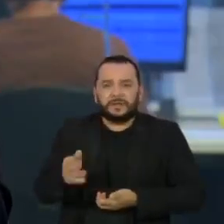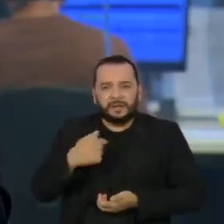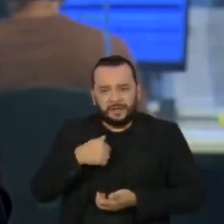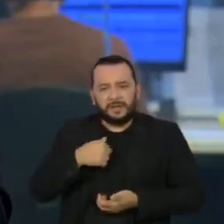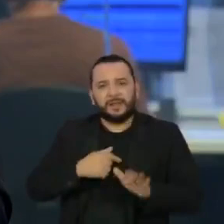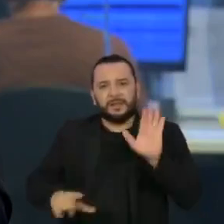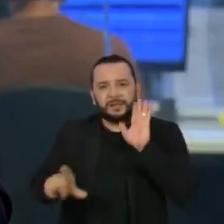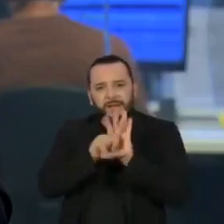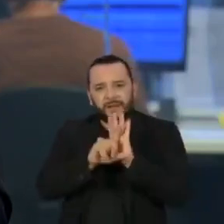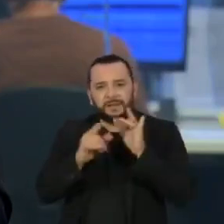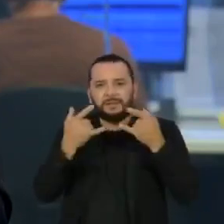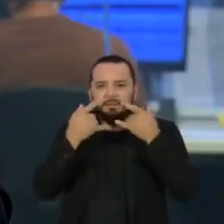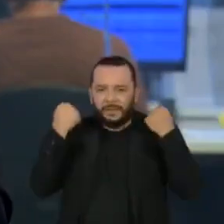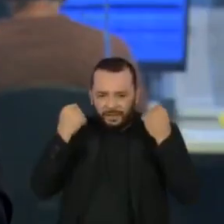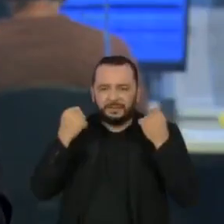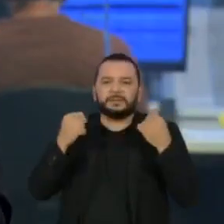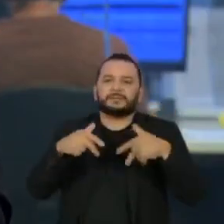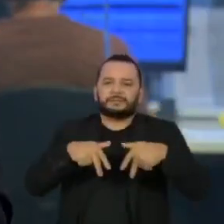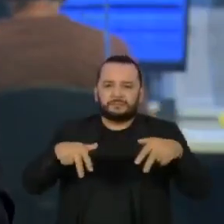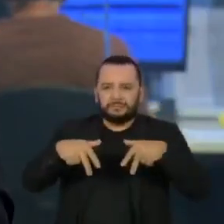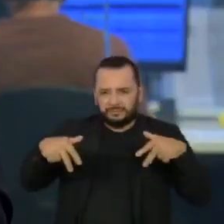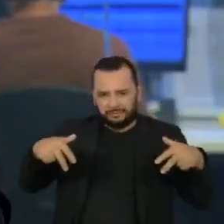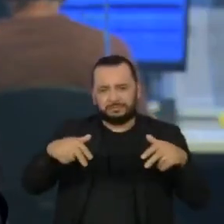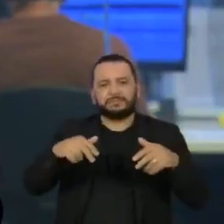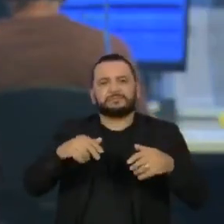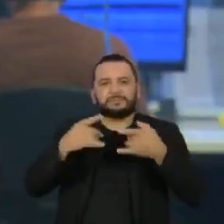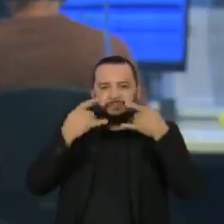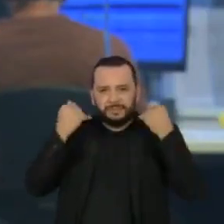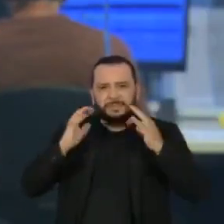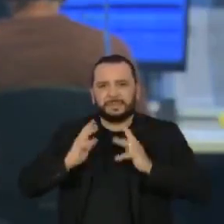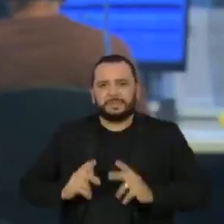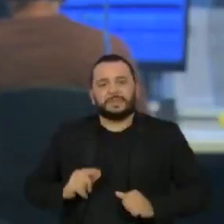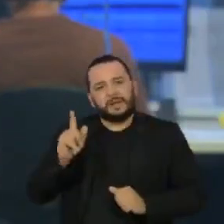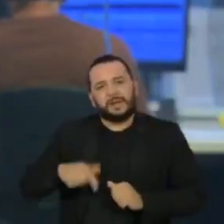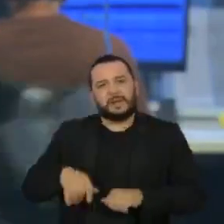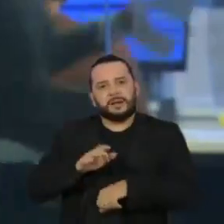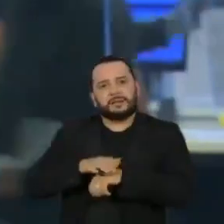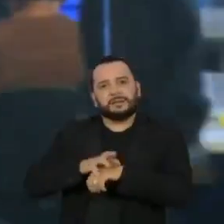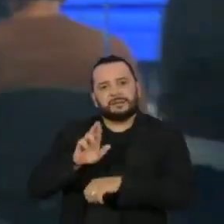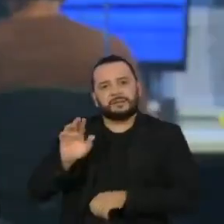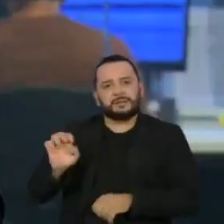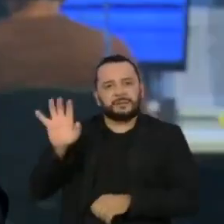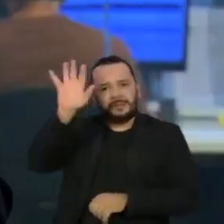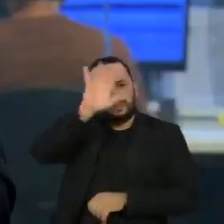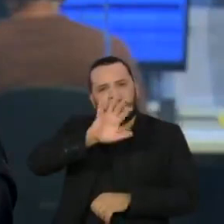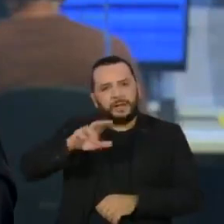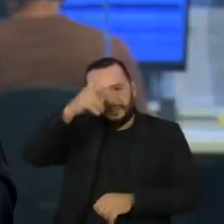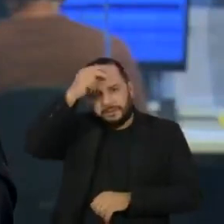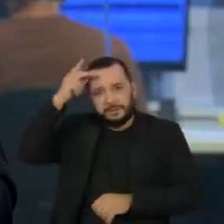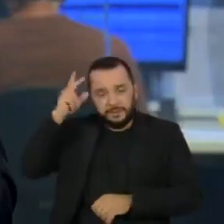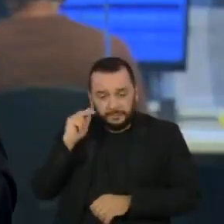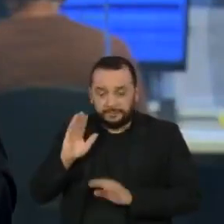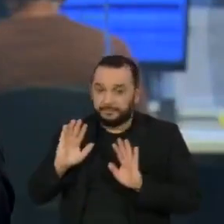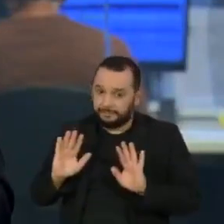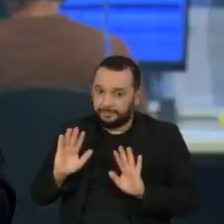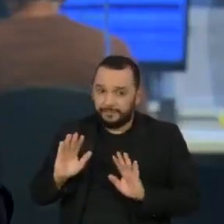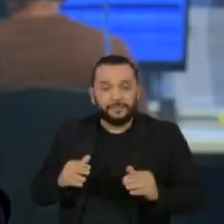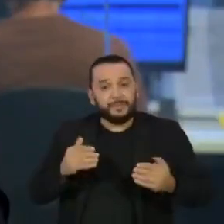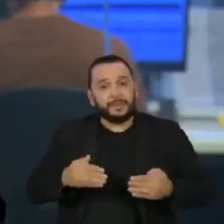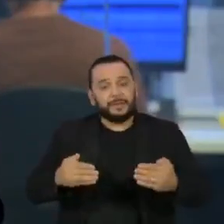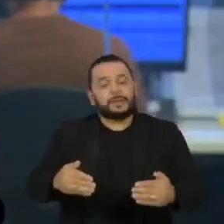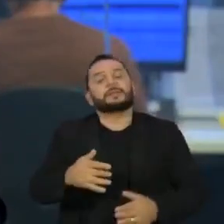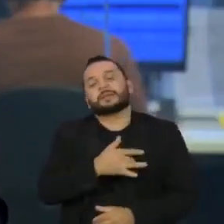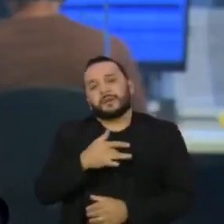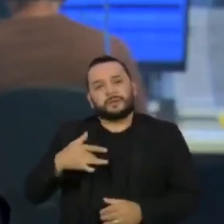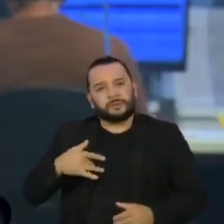regulamentação das medidas de combate ao coronavírus é de atribuição de estados e municípios. Se o Ministério da Saúde realmente soltar